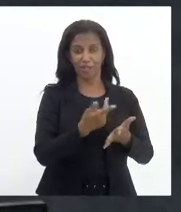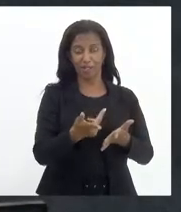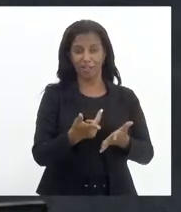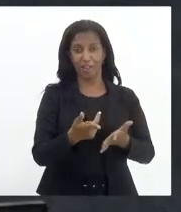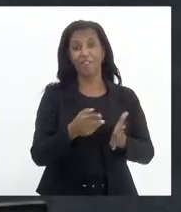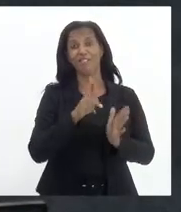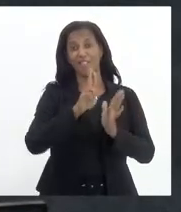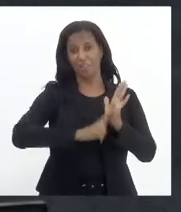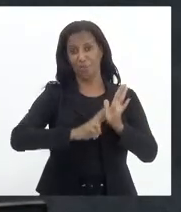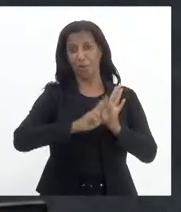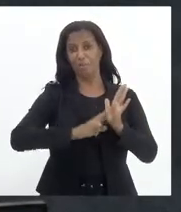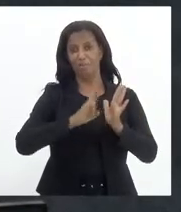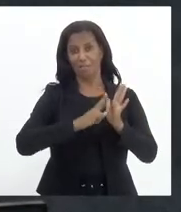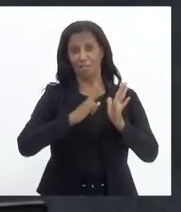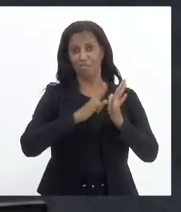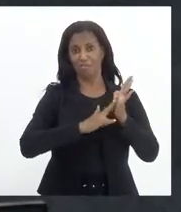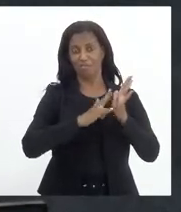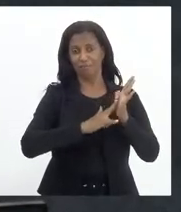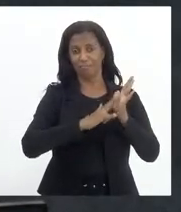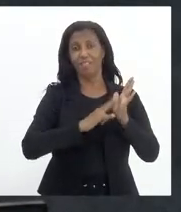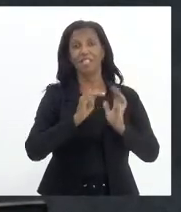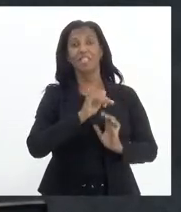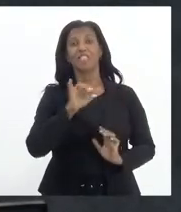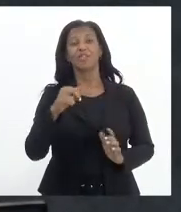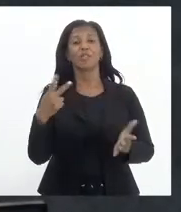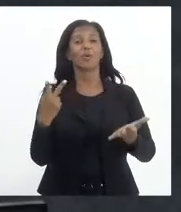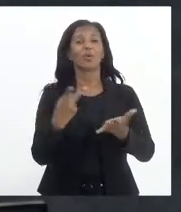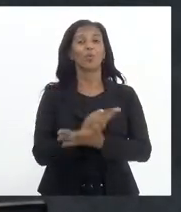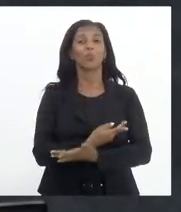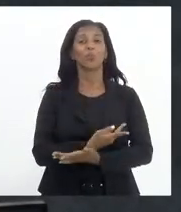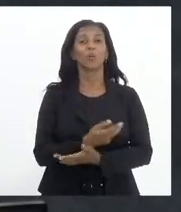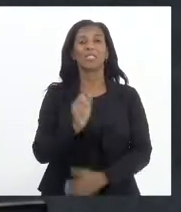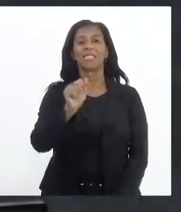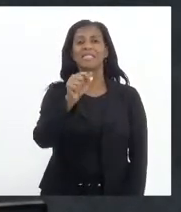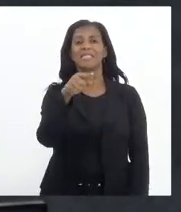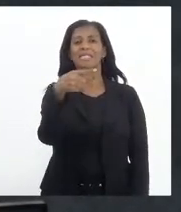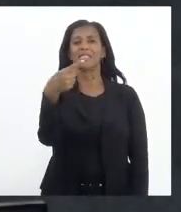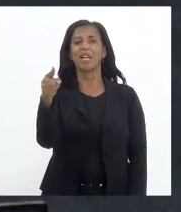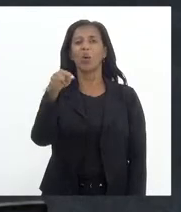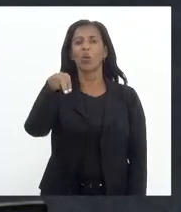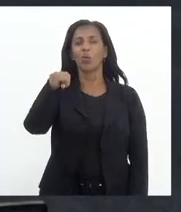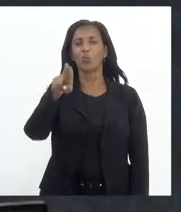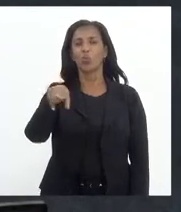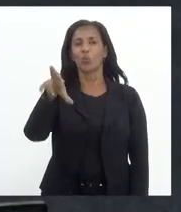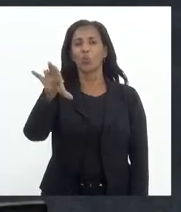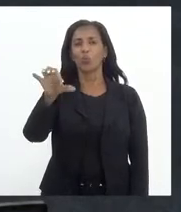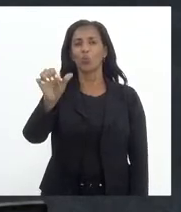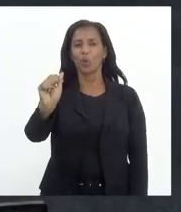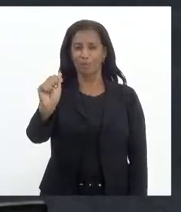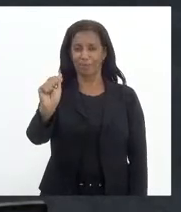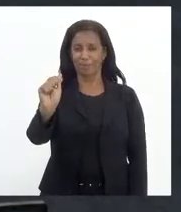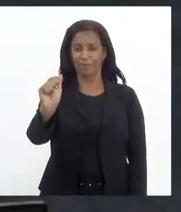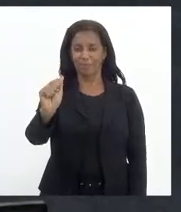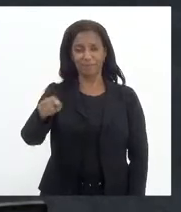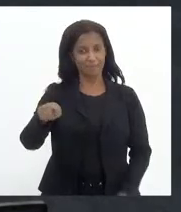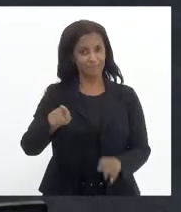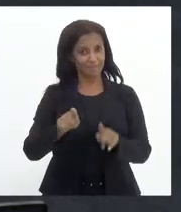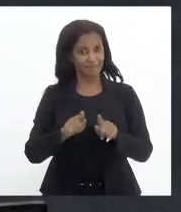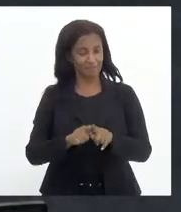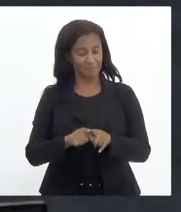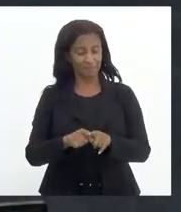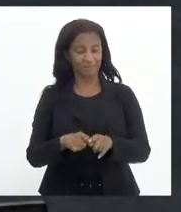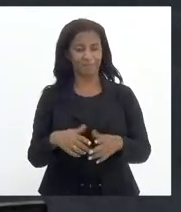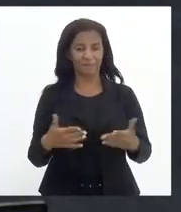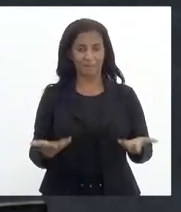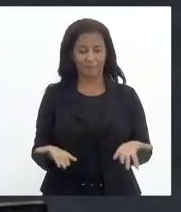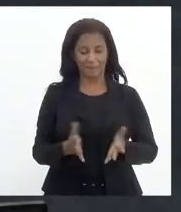regulamentado. Isso acontece no dia de São Nunca. Além do mais, apesar